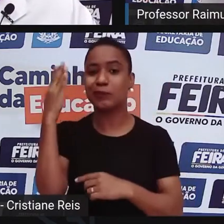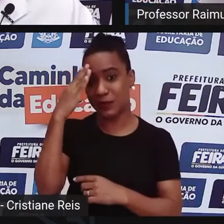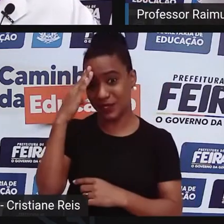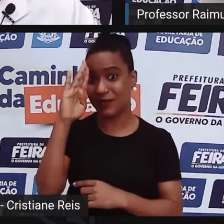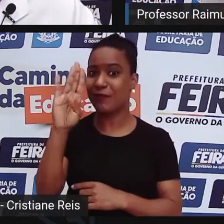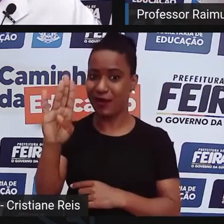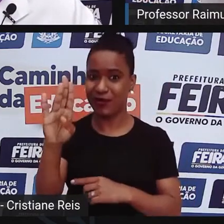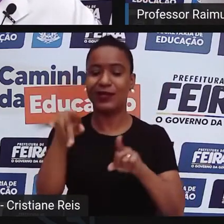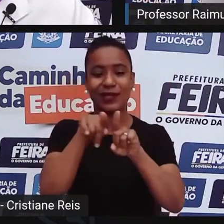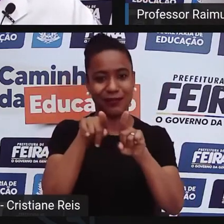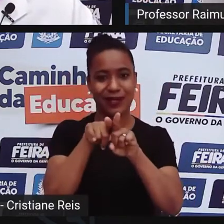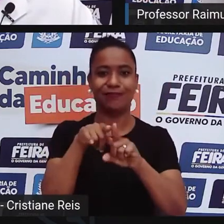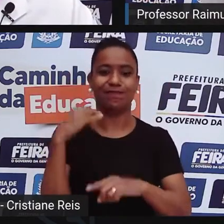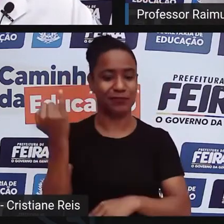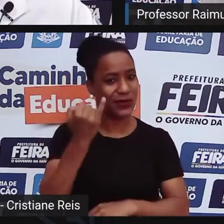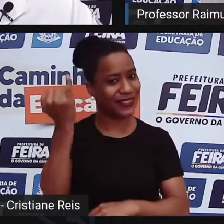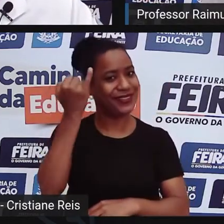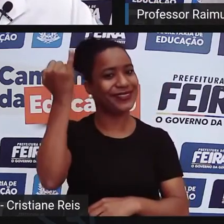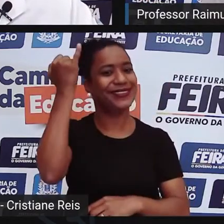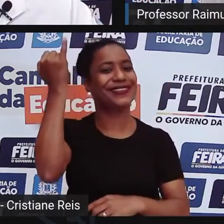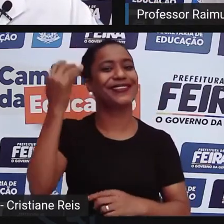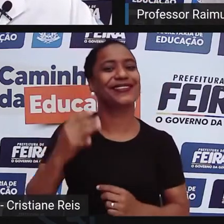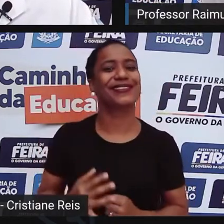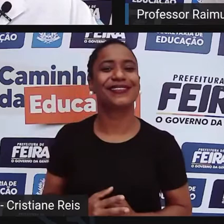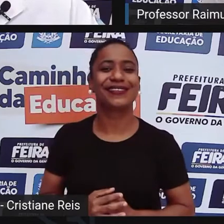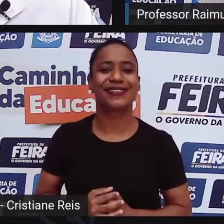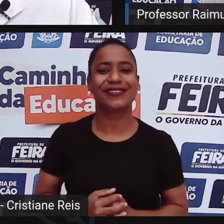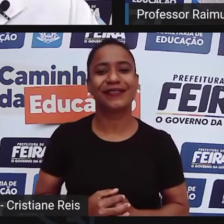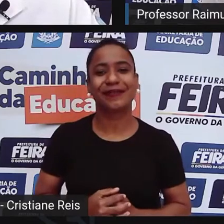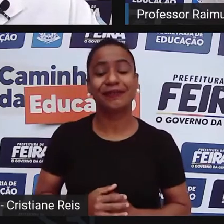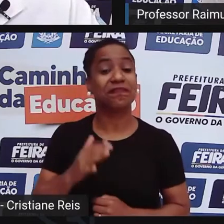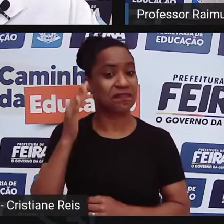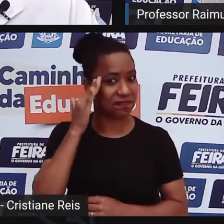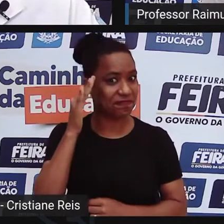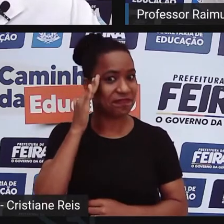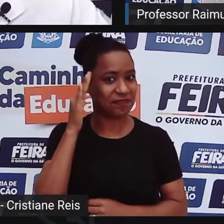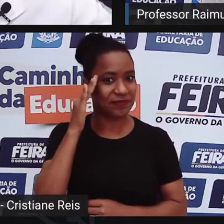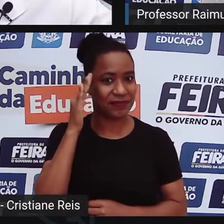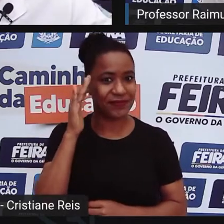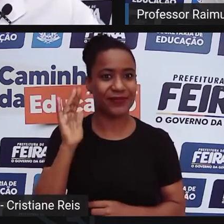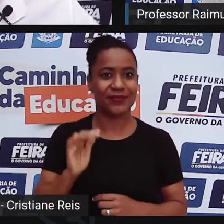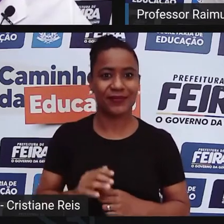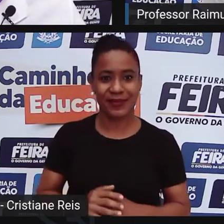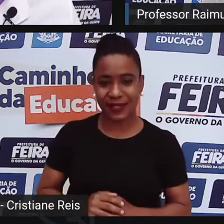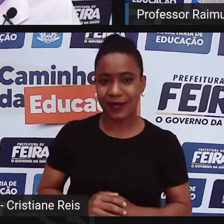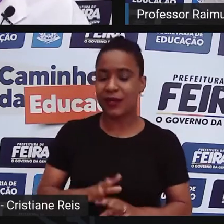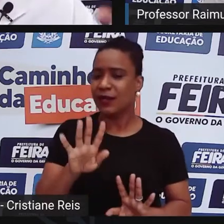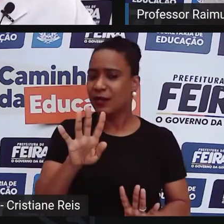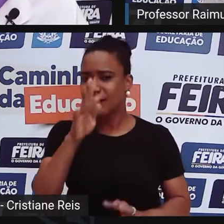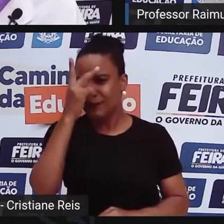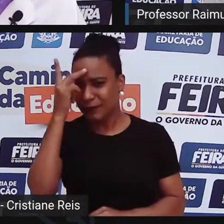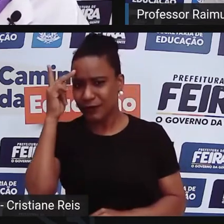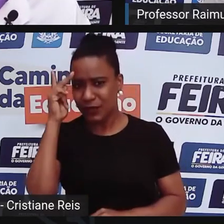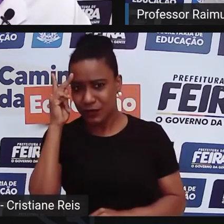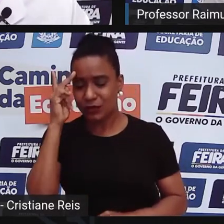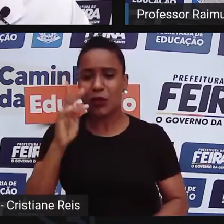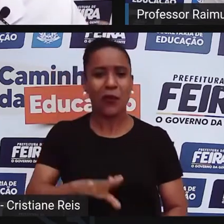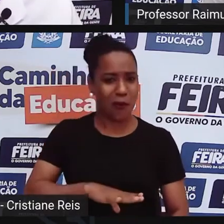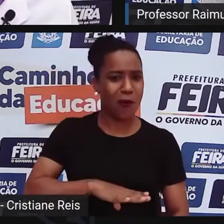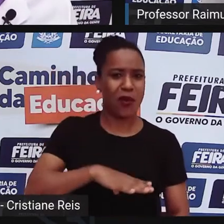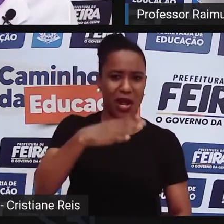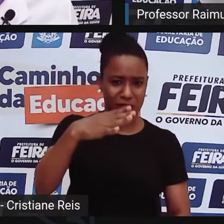falar dentro da capoeira também. Entendi. Pronto. A pessoa foi lá, tomou coragem,